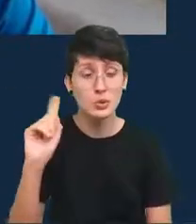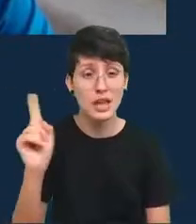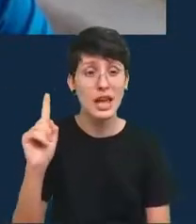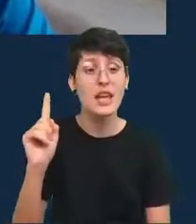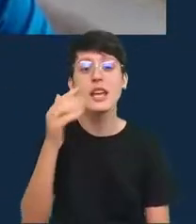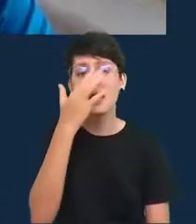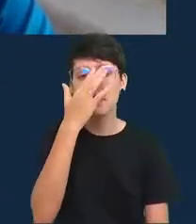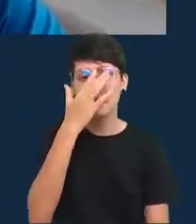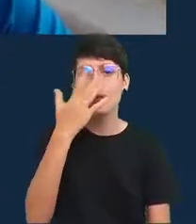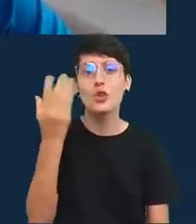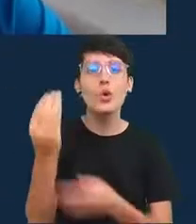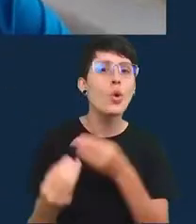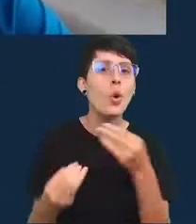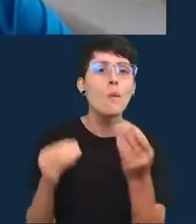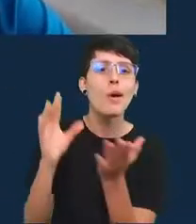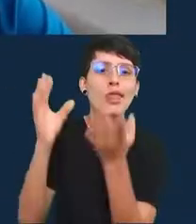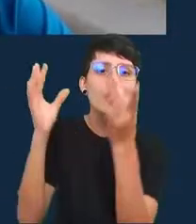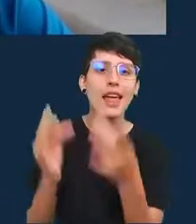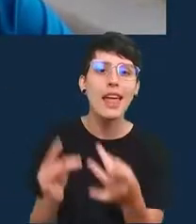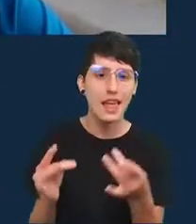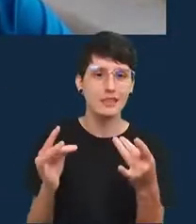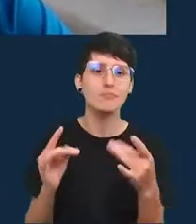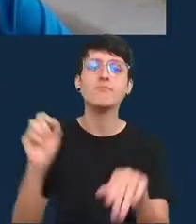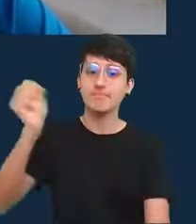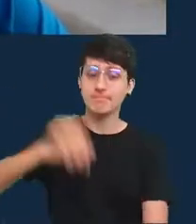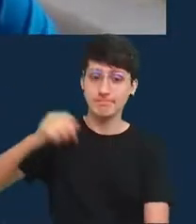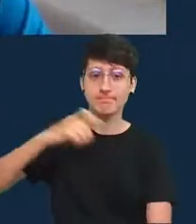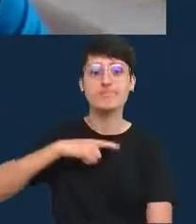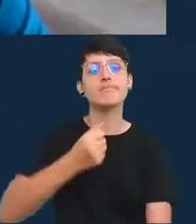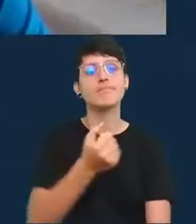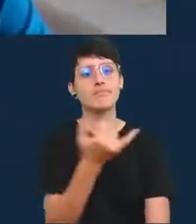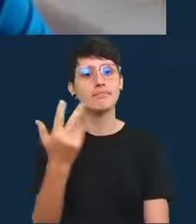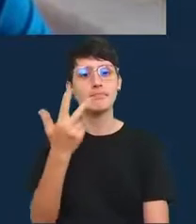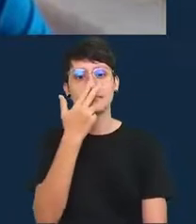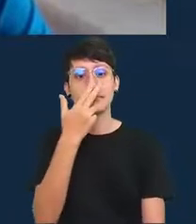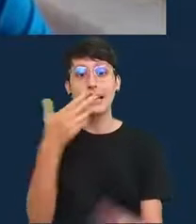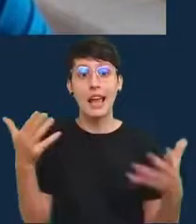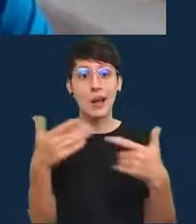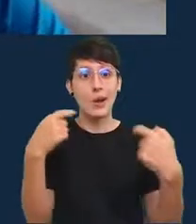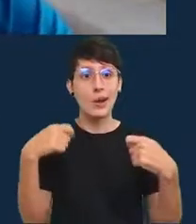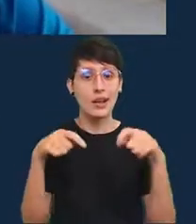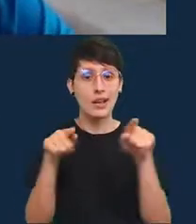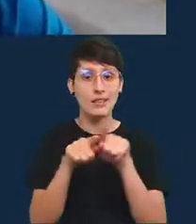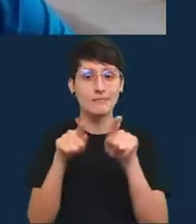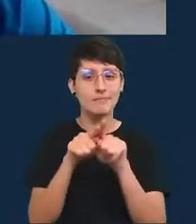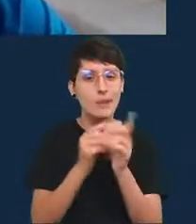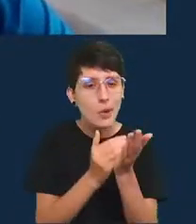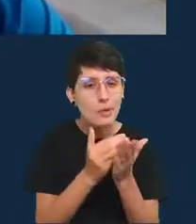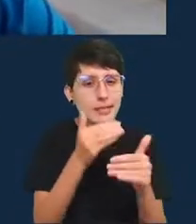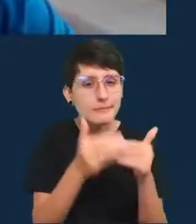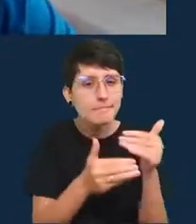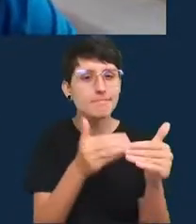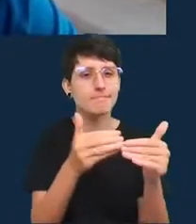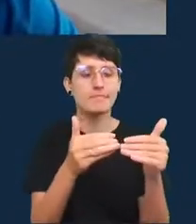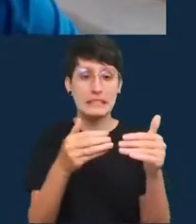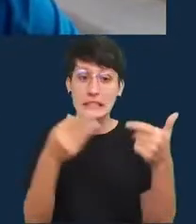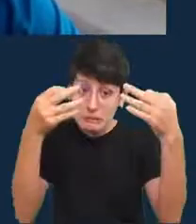extensão dele mas sim tinham empregado mas é uma coisa que agora que a gente está entrando nisso isso eu posso dizer de certeza